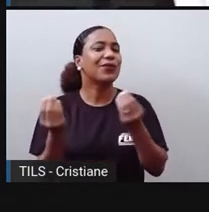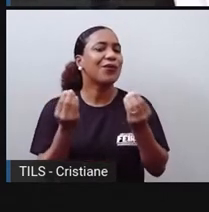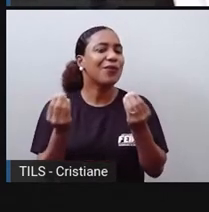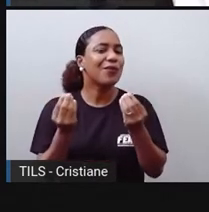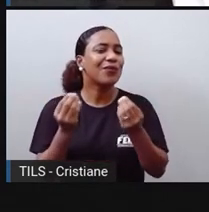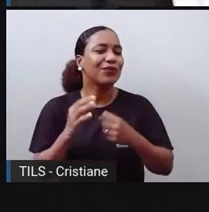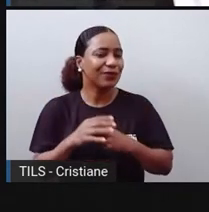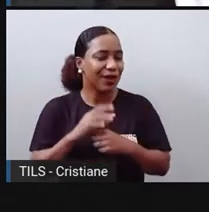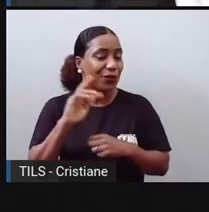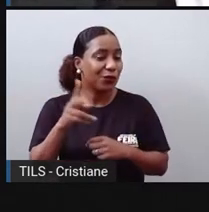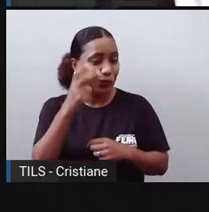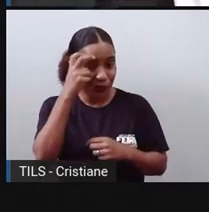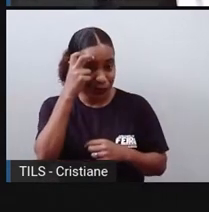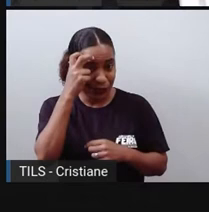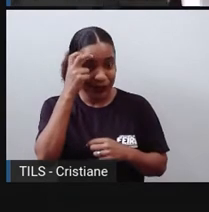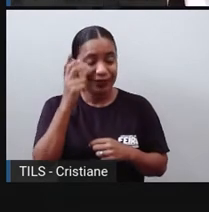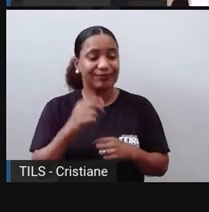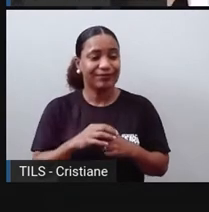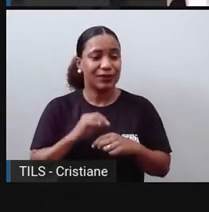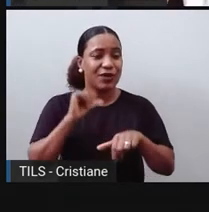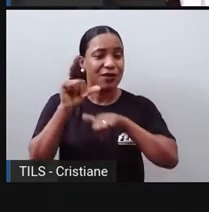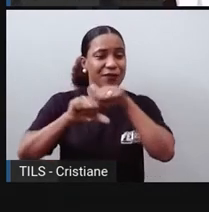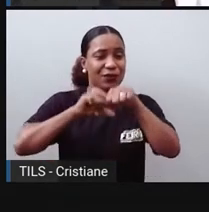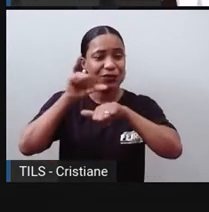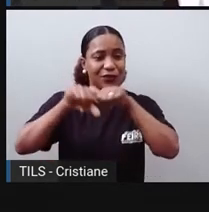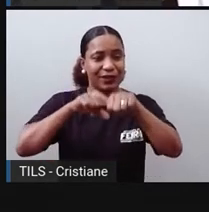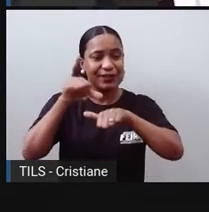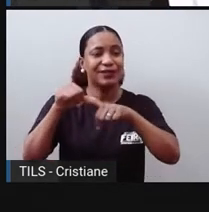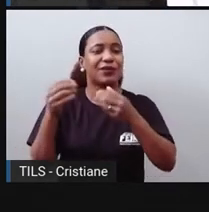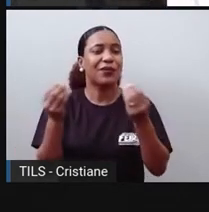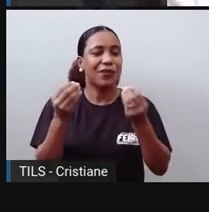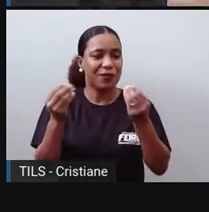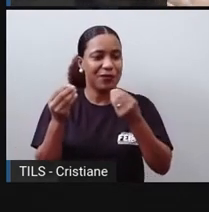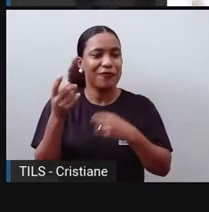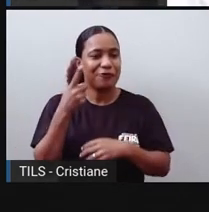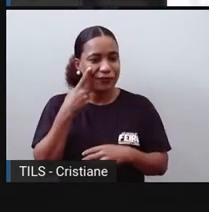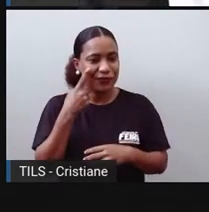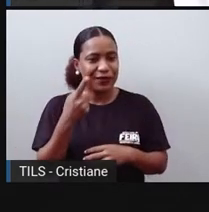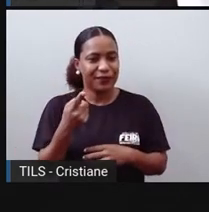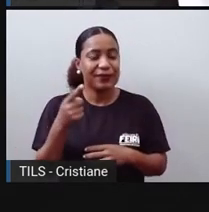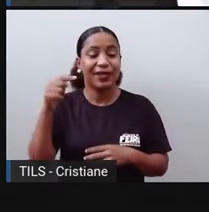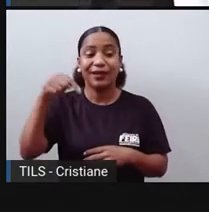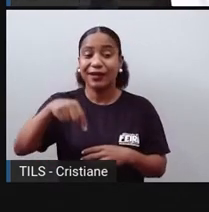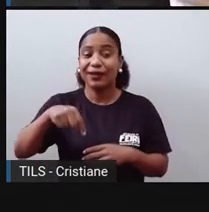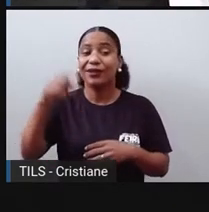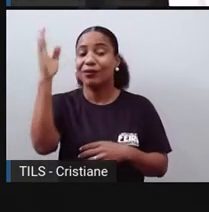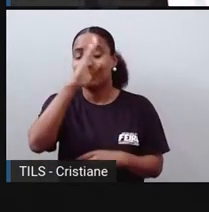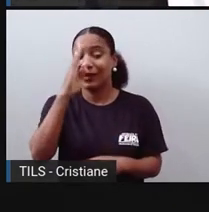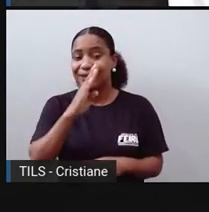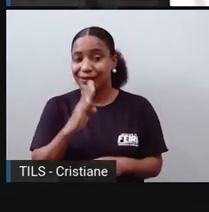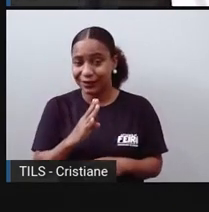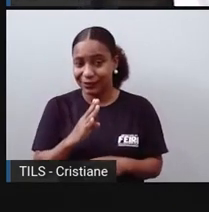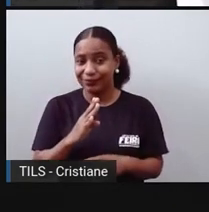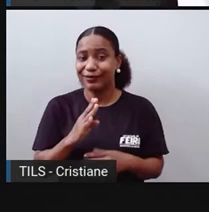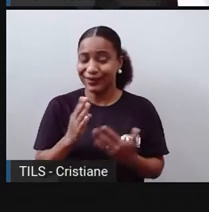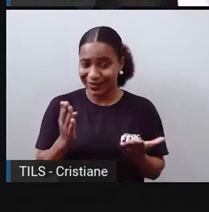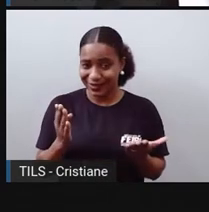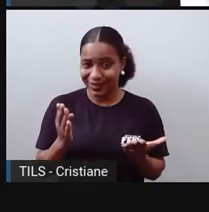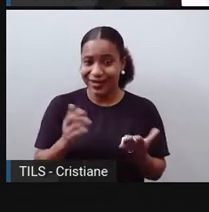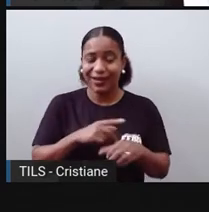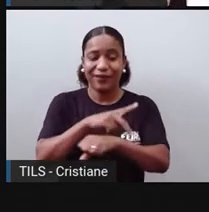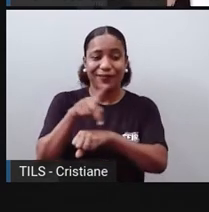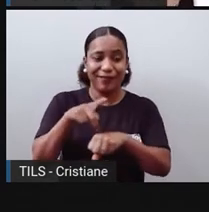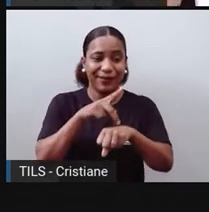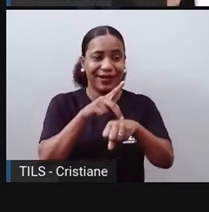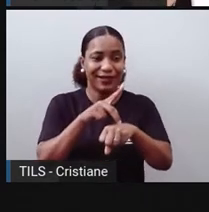sendo um pouco, né, modificada por conta dessa globalização. A gente aqui do Brasil, que já era um país miscigenado, que já tinha